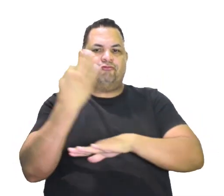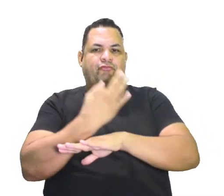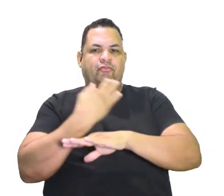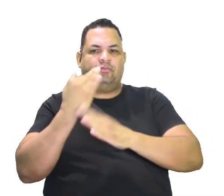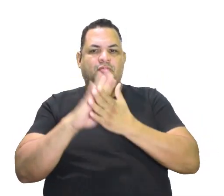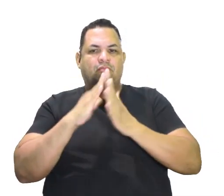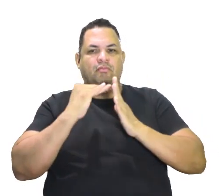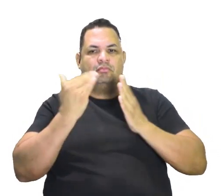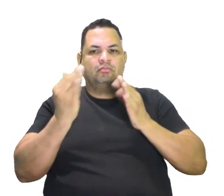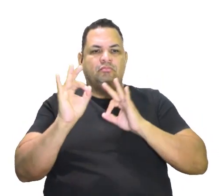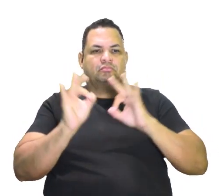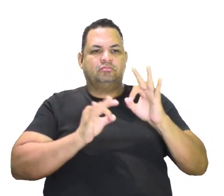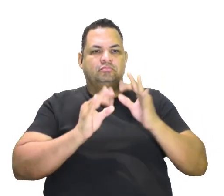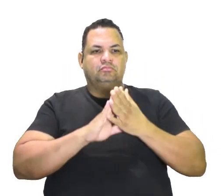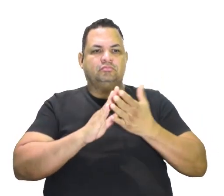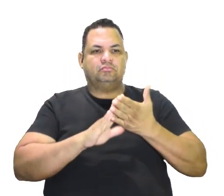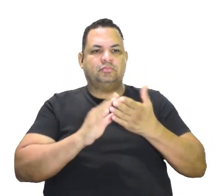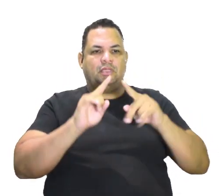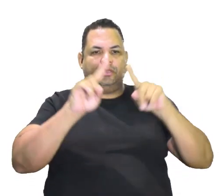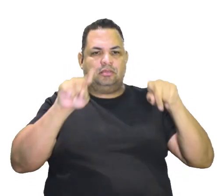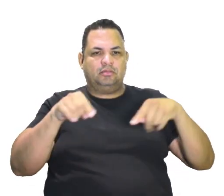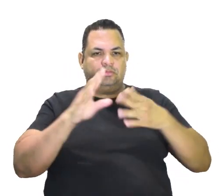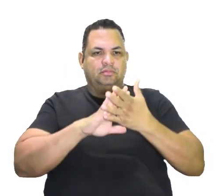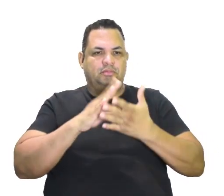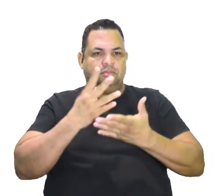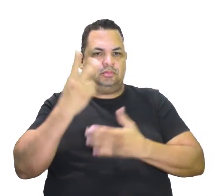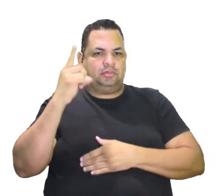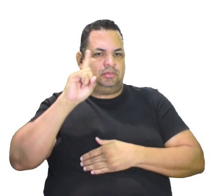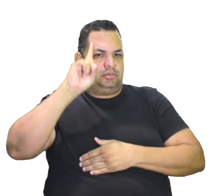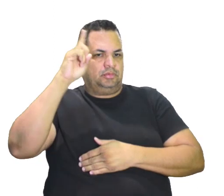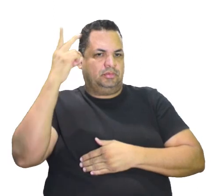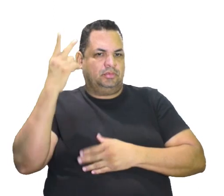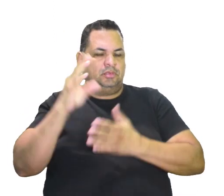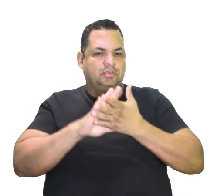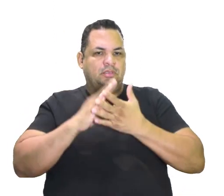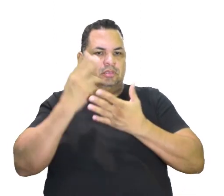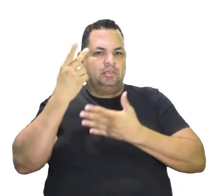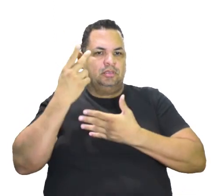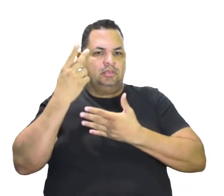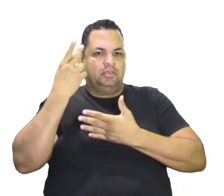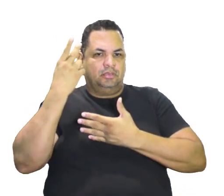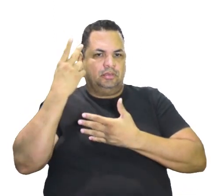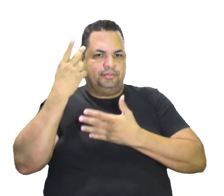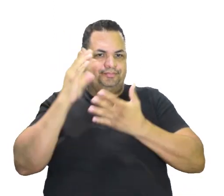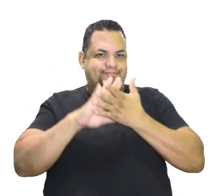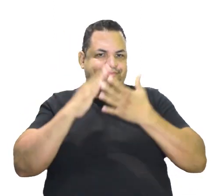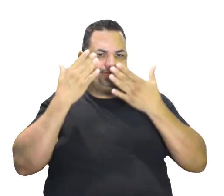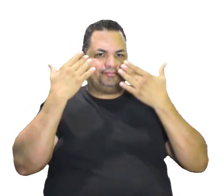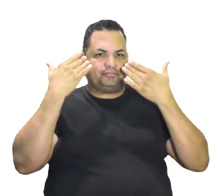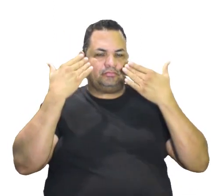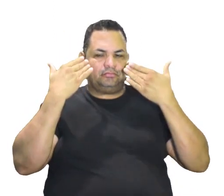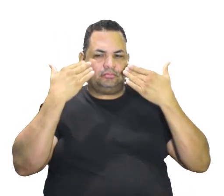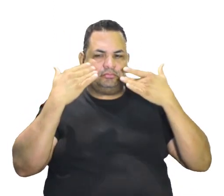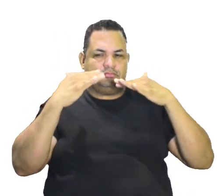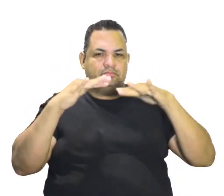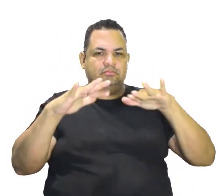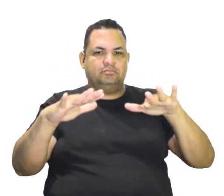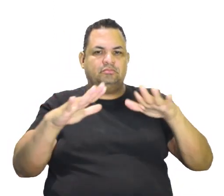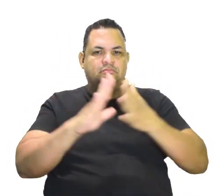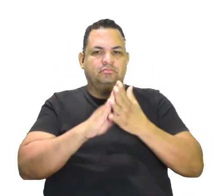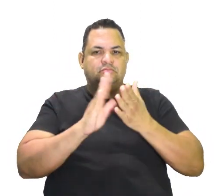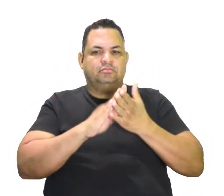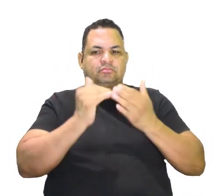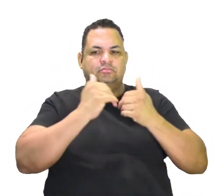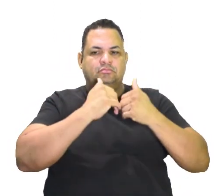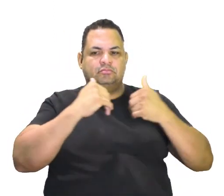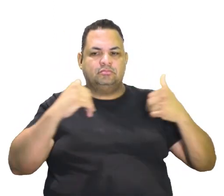estilístico das cenas idealizadas e naturais e da pintura histórica da arte acadêmica. Então, ele vai mais ou menos negando